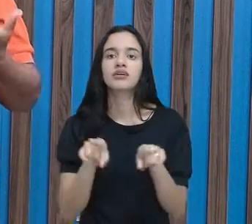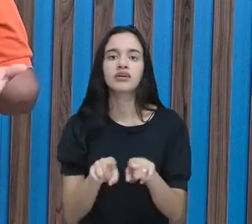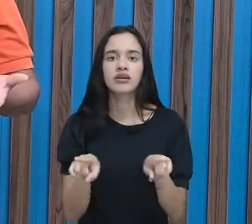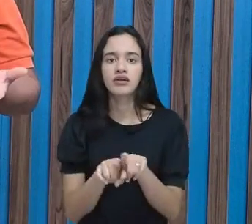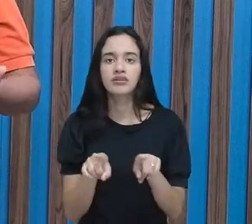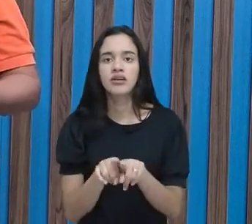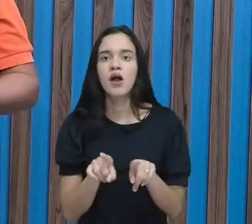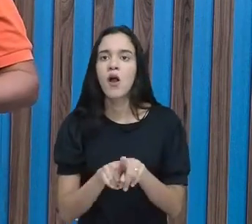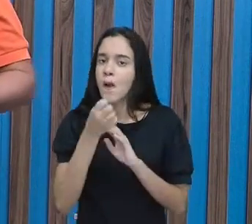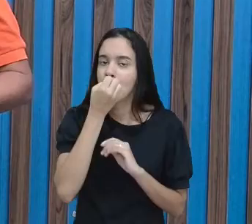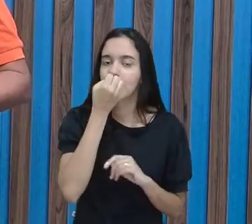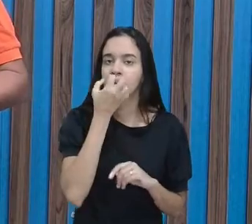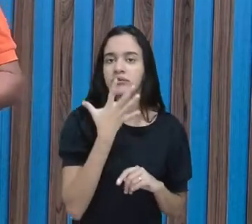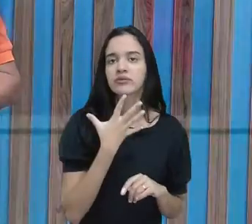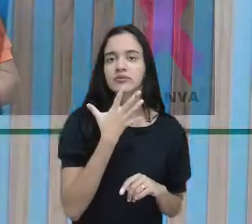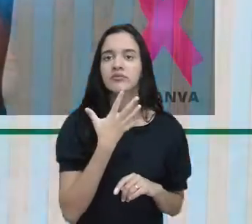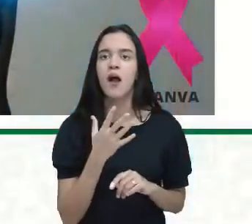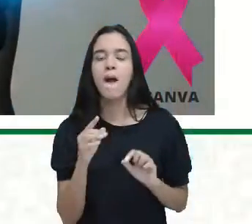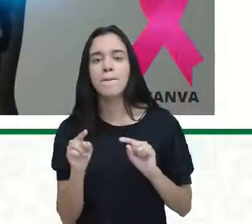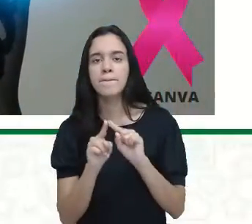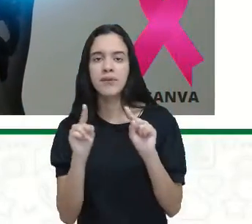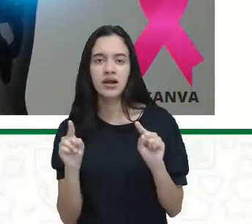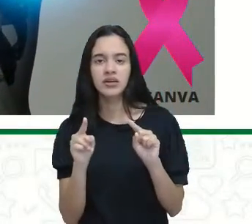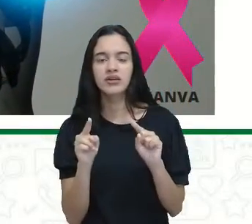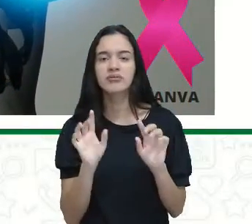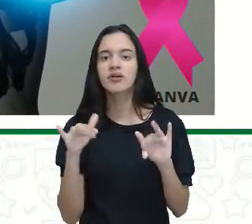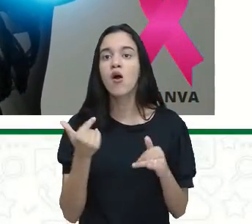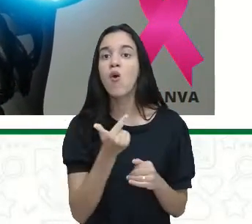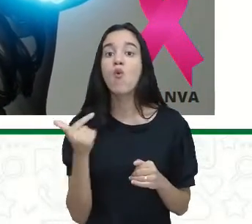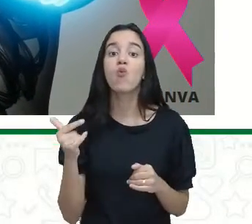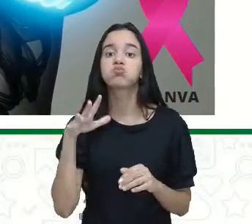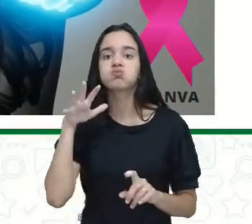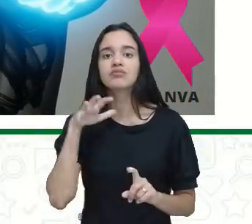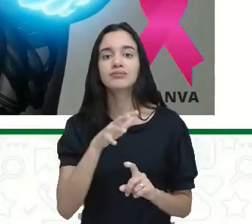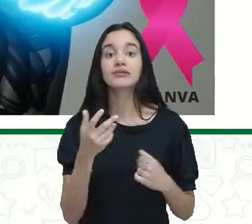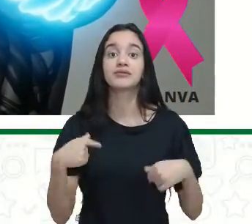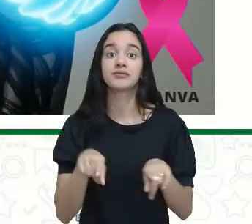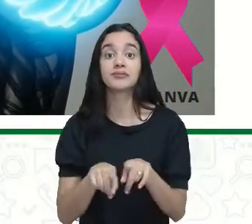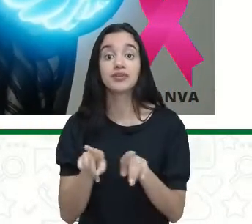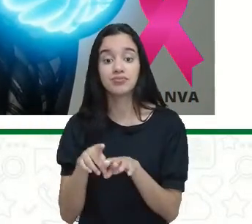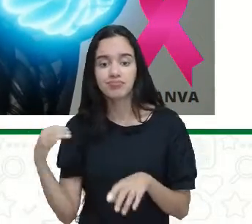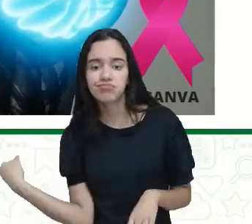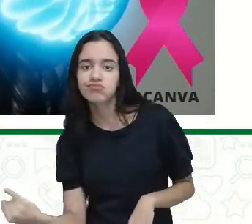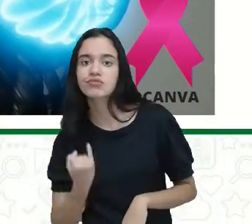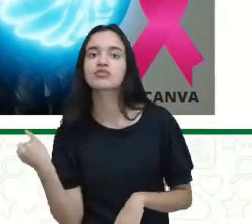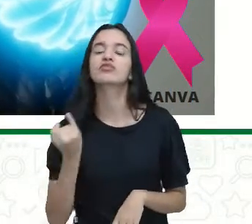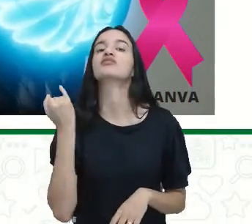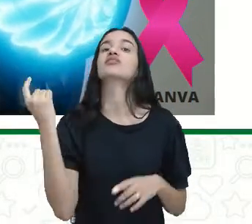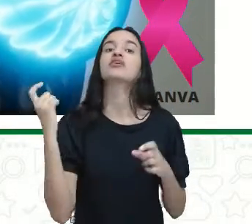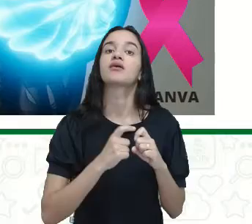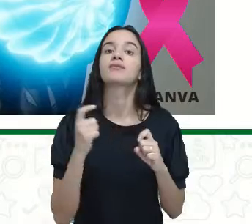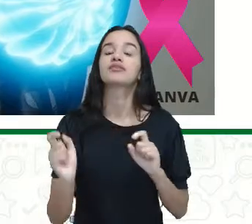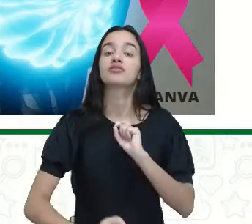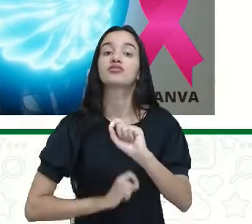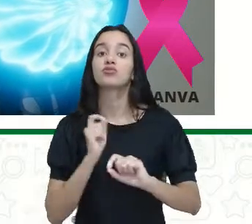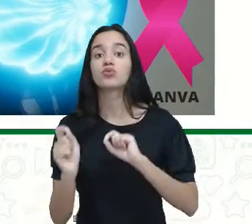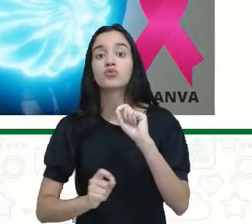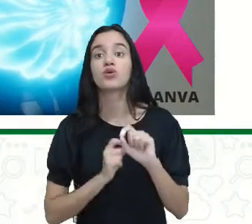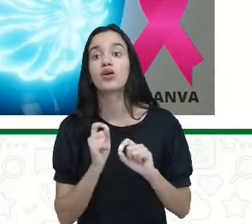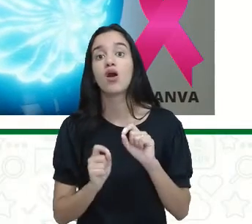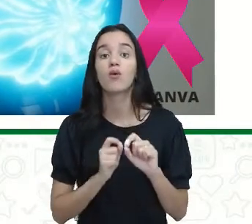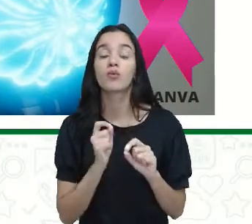benéfico. Mas, outro impacto também importantíssimo na medicina são os